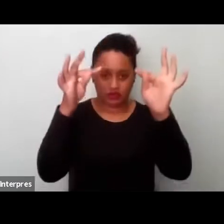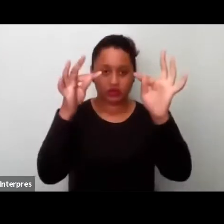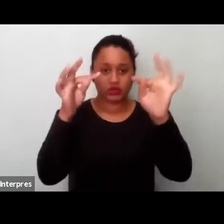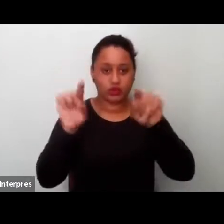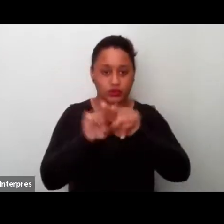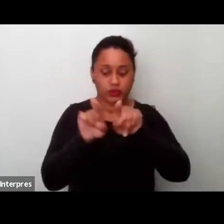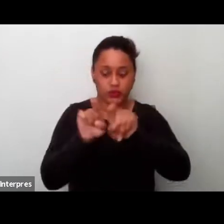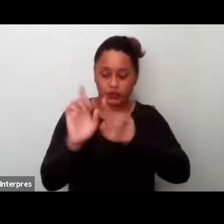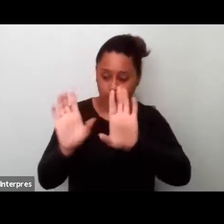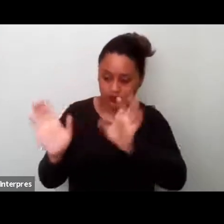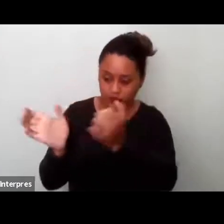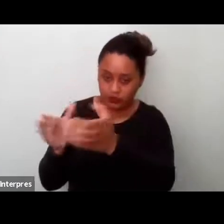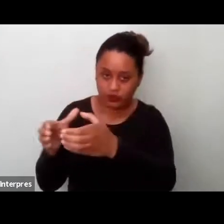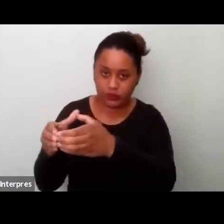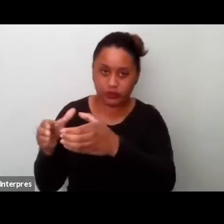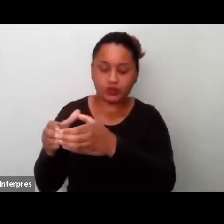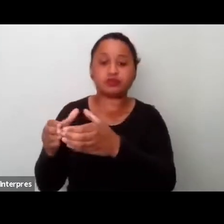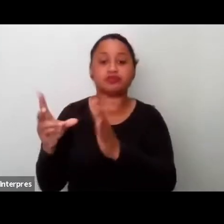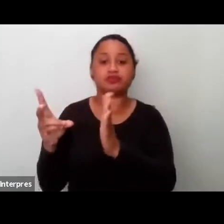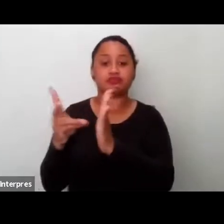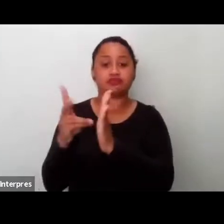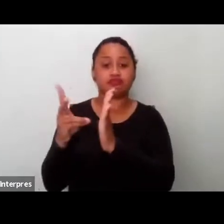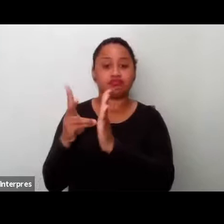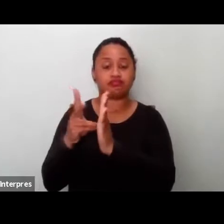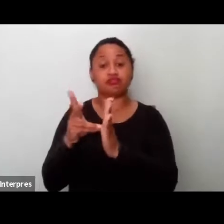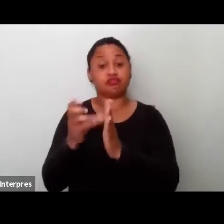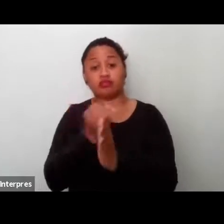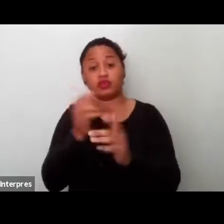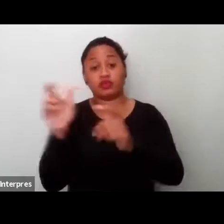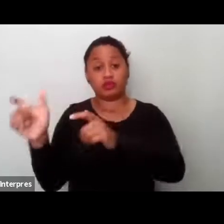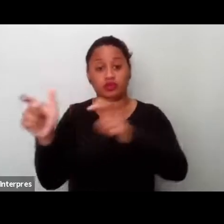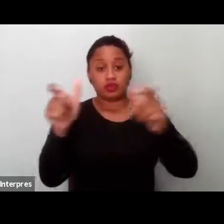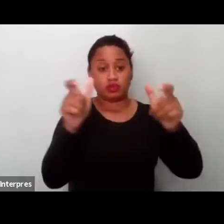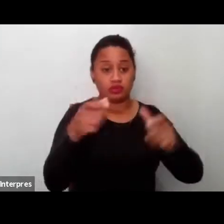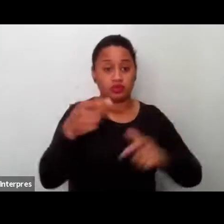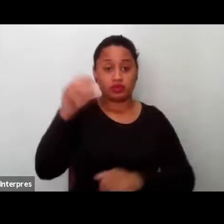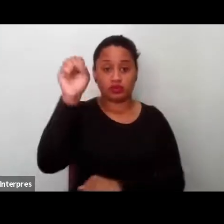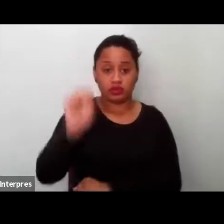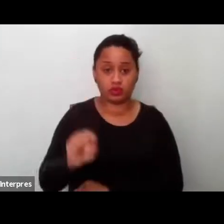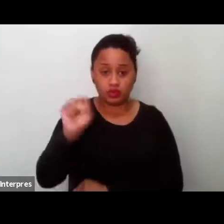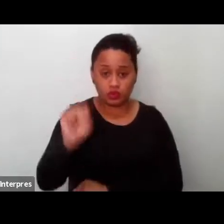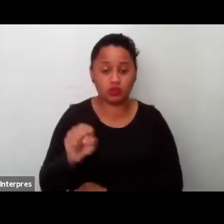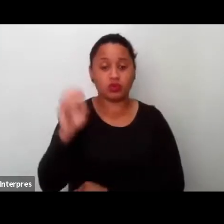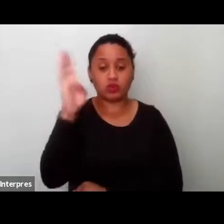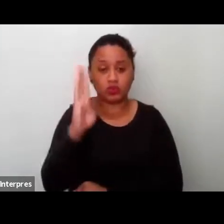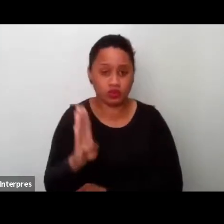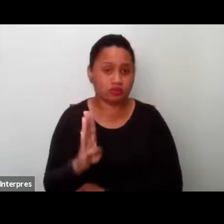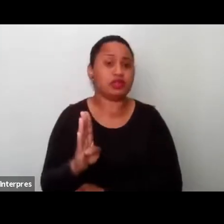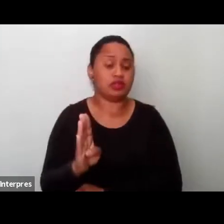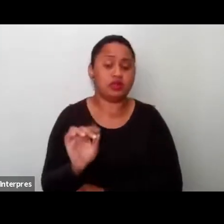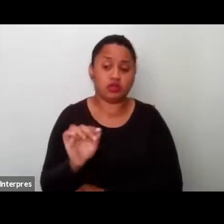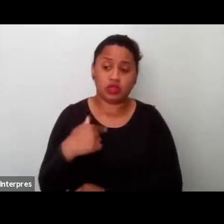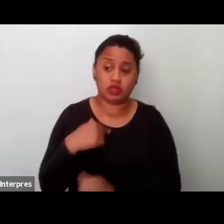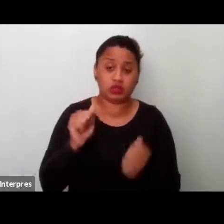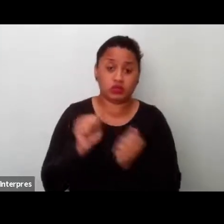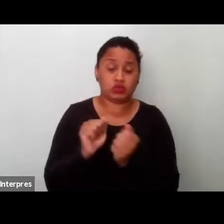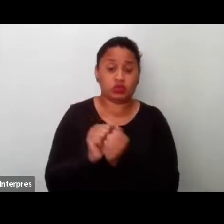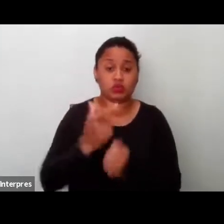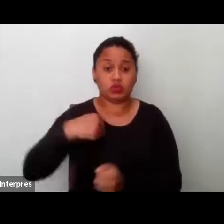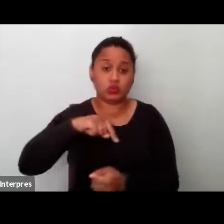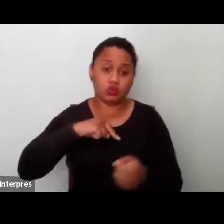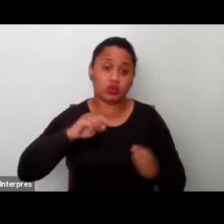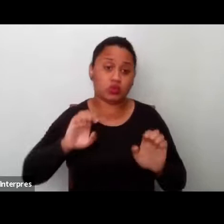indígenas de alguns lugares aqui do sul do Brasil, Caigang, Choclem, Guarani, estavam conosco no Fazendo Gênero,